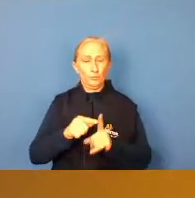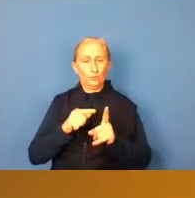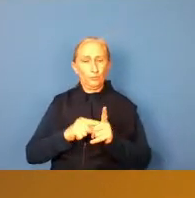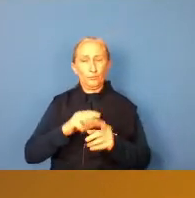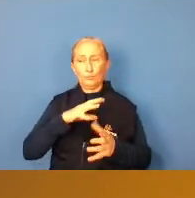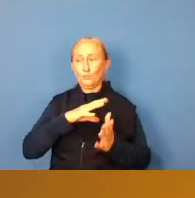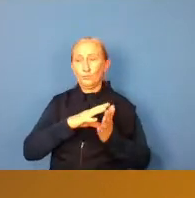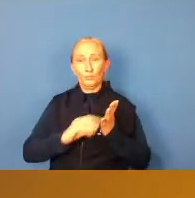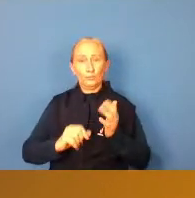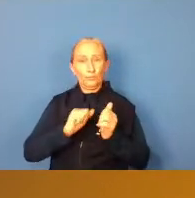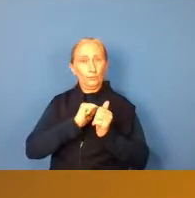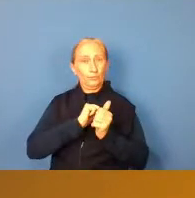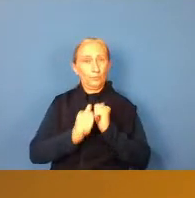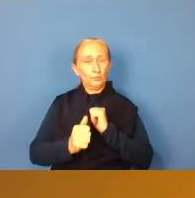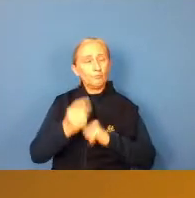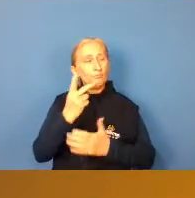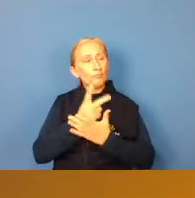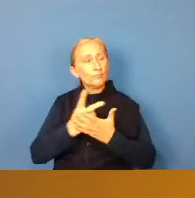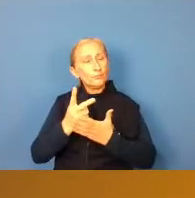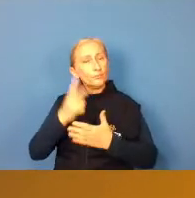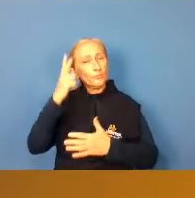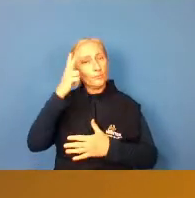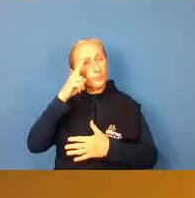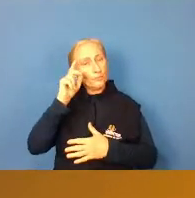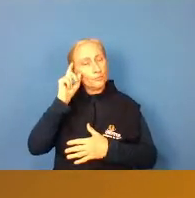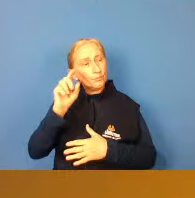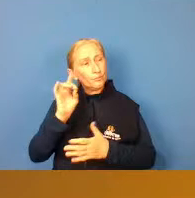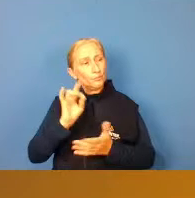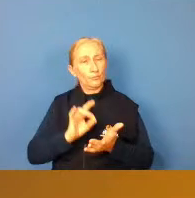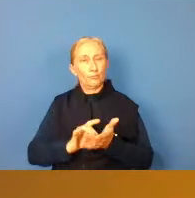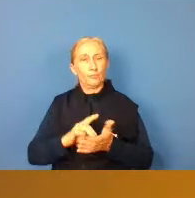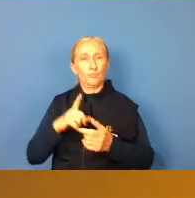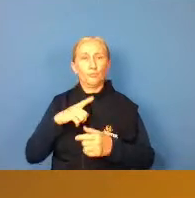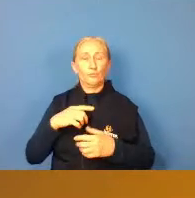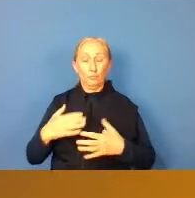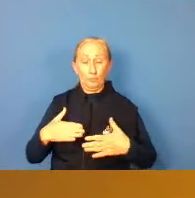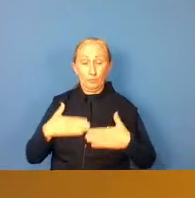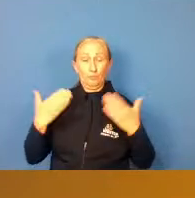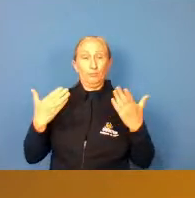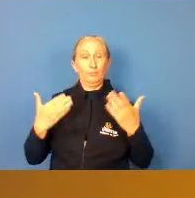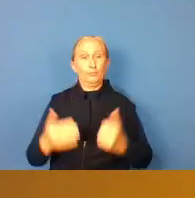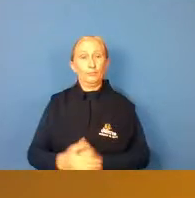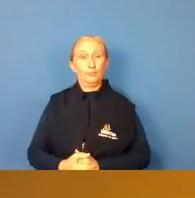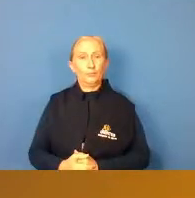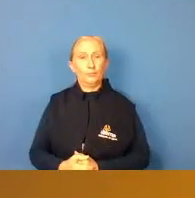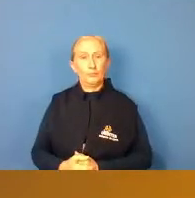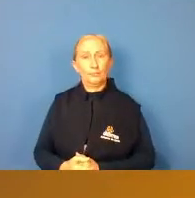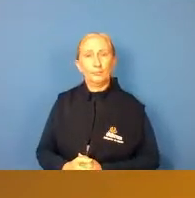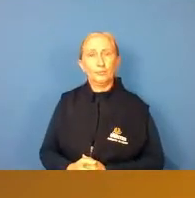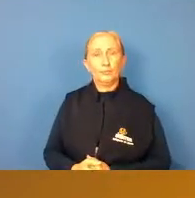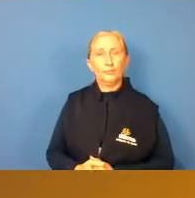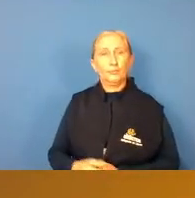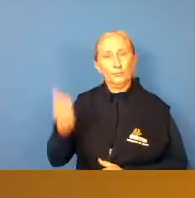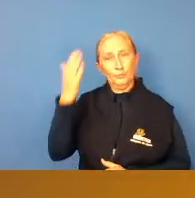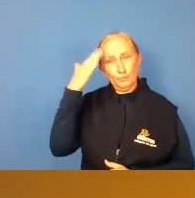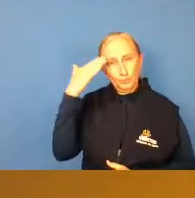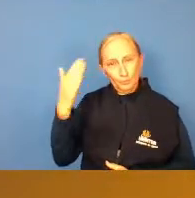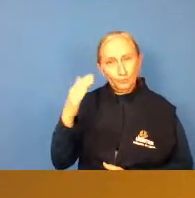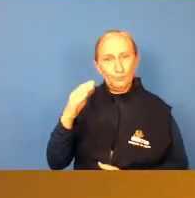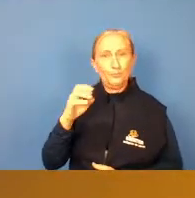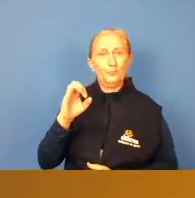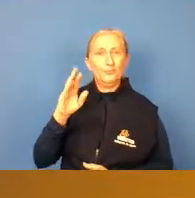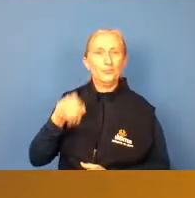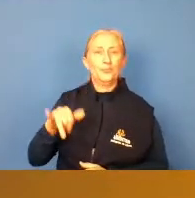esportiva procure saber sobre a história que realmente vocês vão se surpreender tá obrigado Wesley